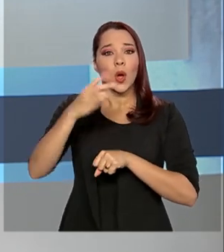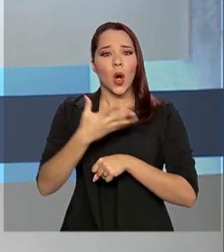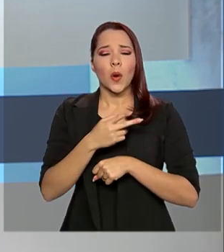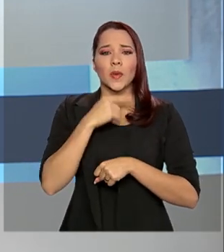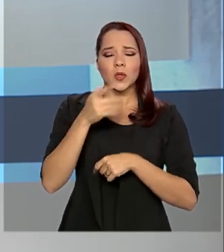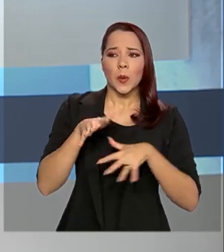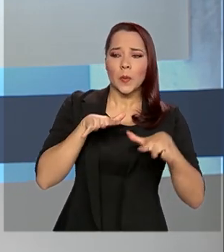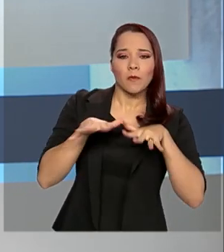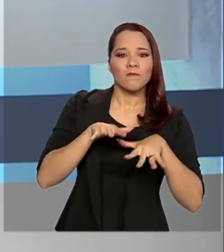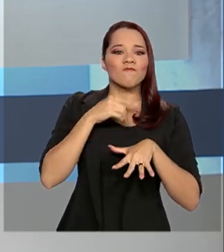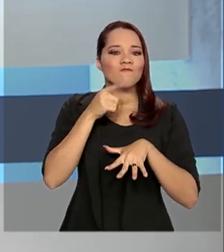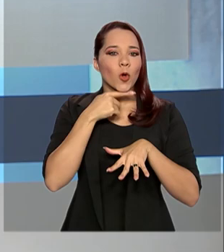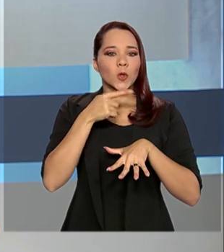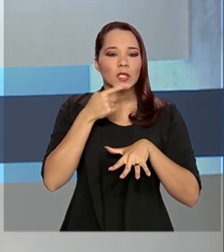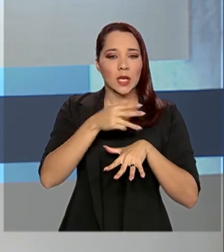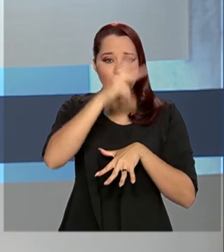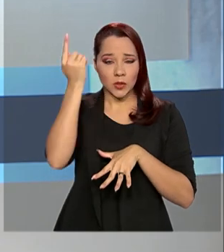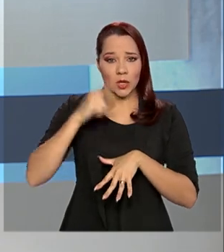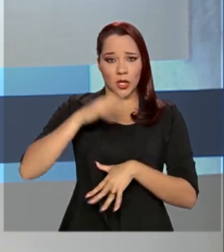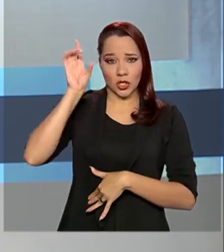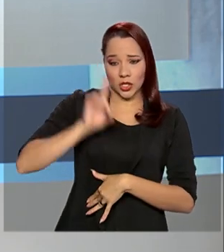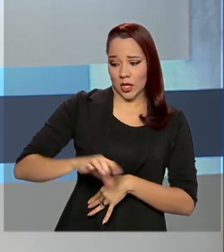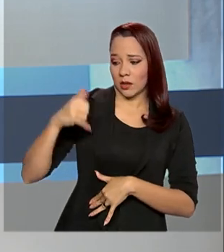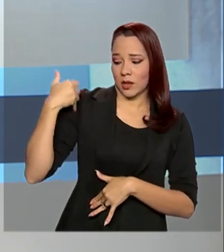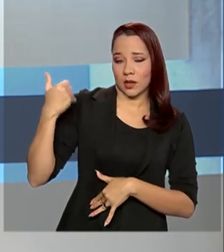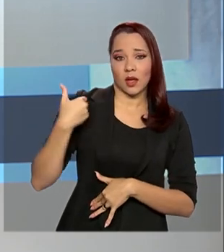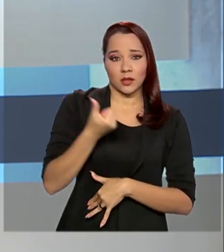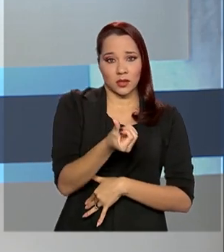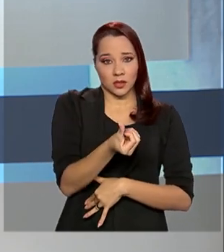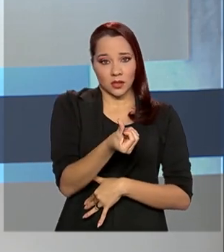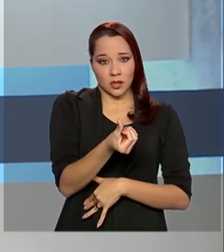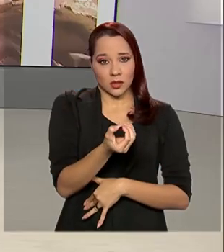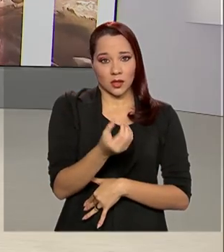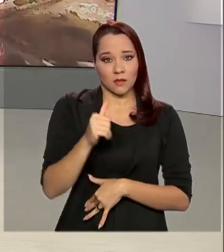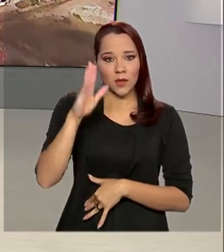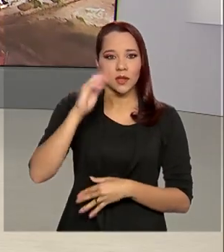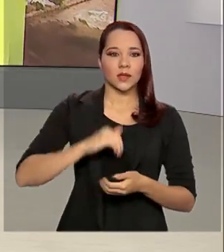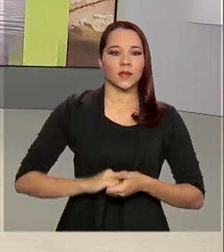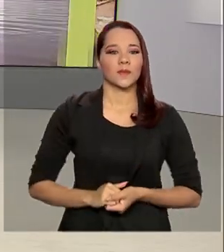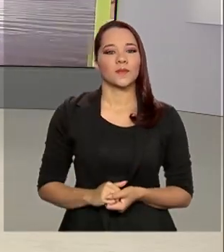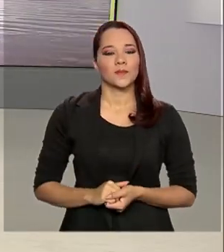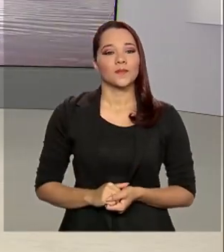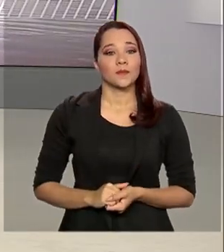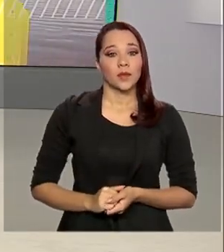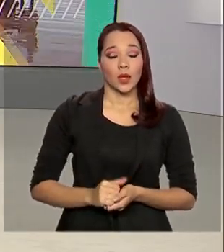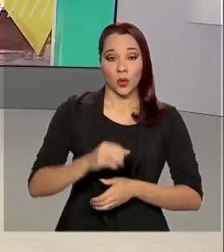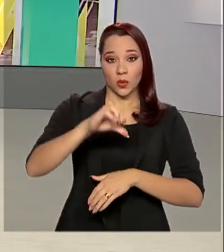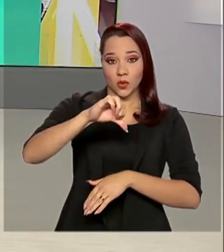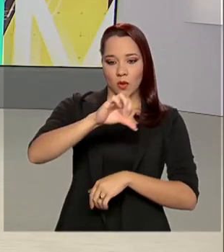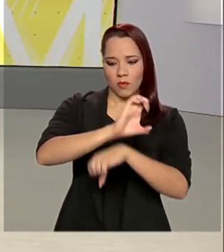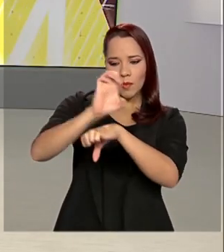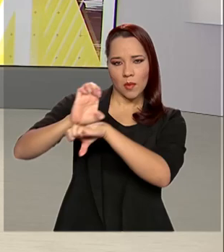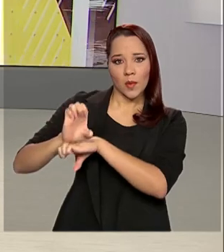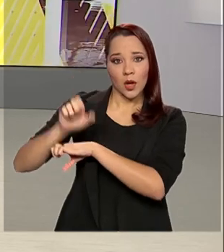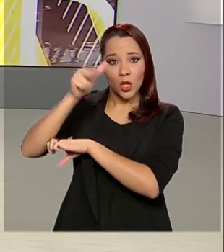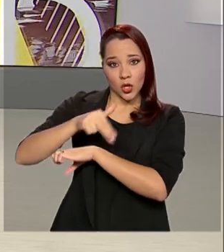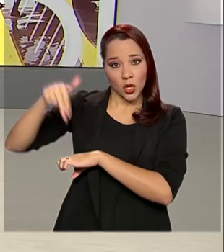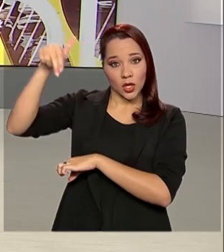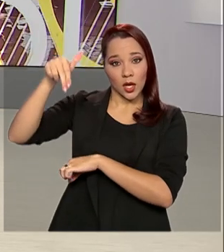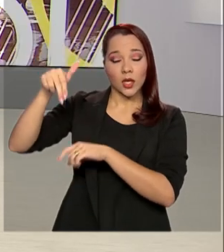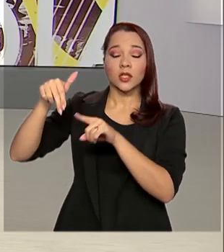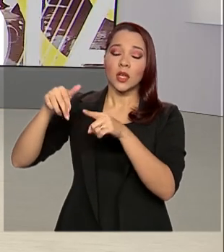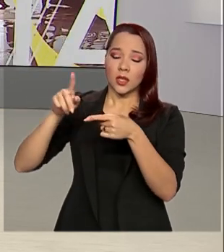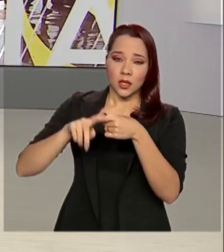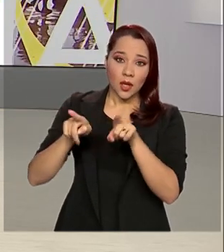impossibilidade de locomoção do beneficiário com mais de 60 anos. Os nove estados nordestinos, além de